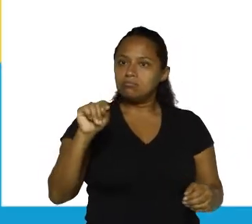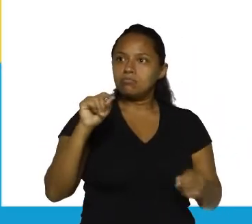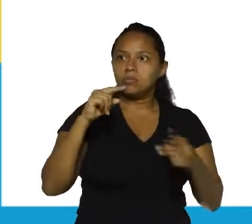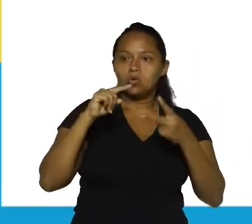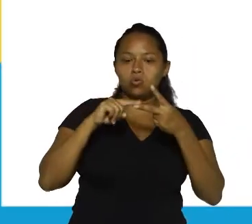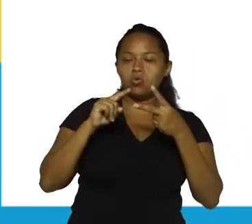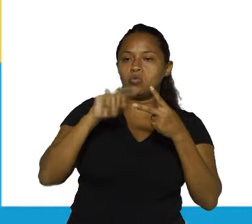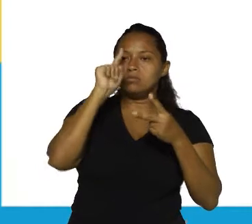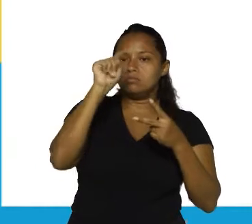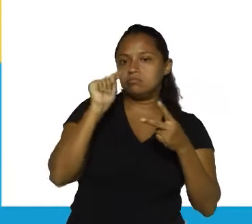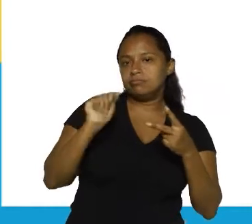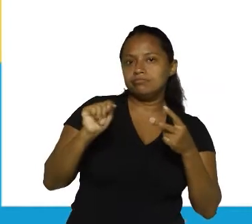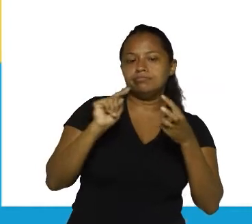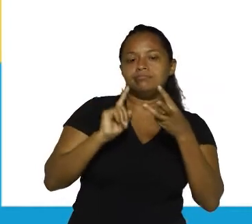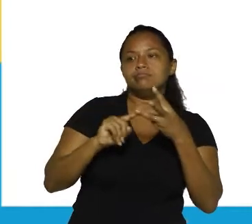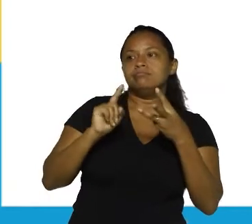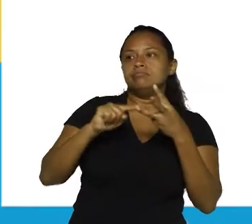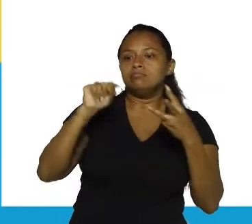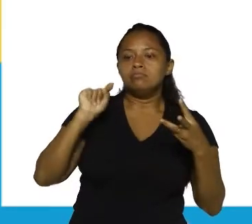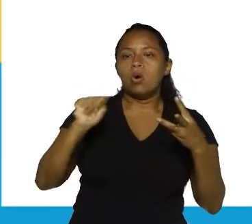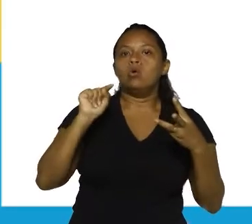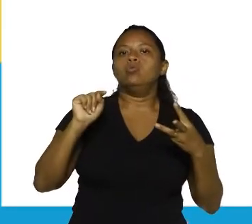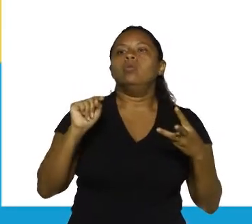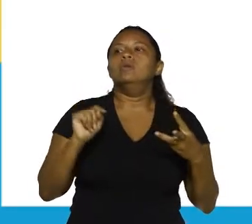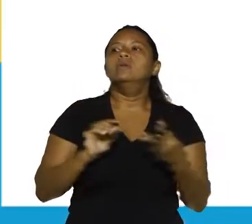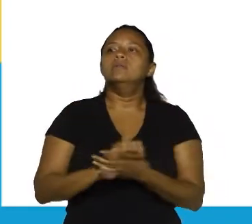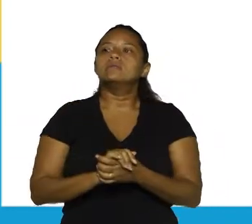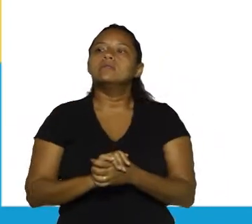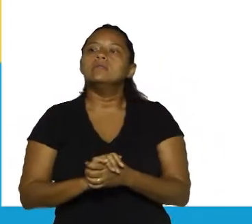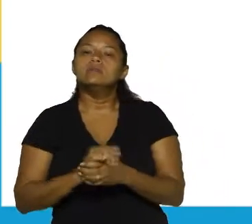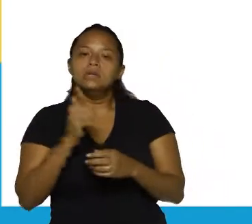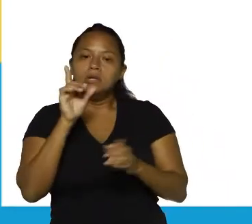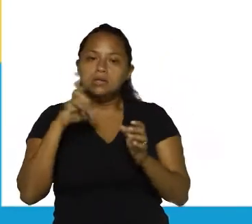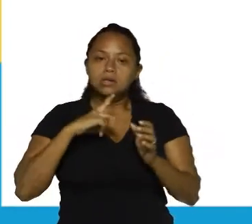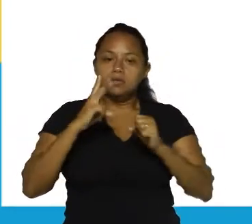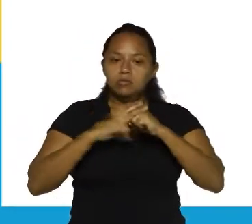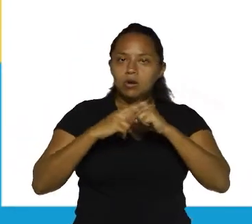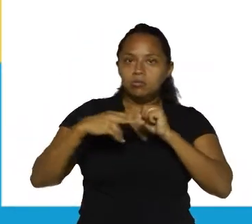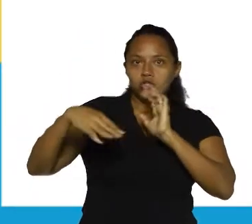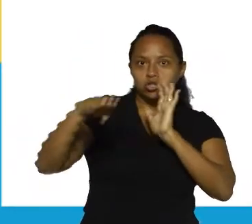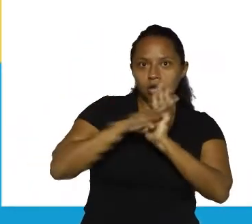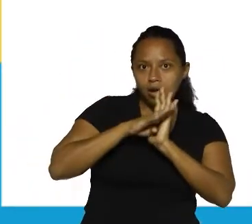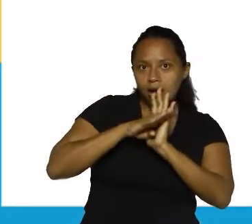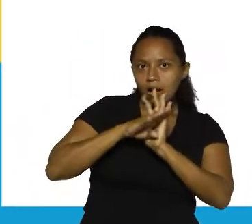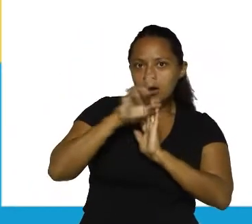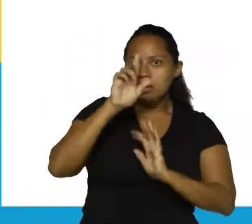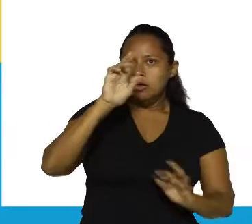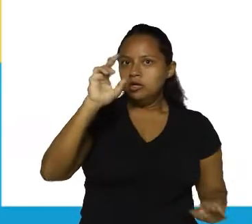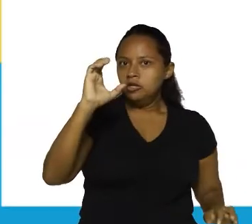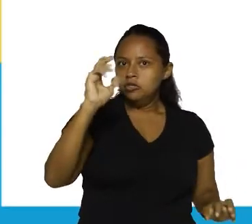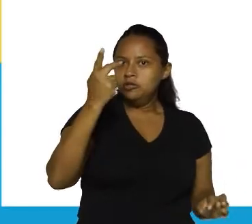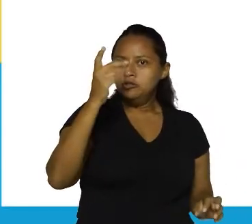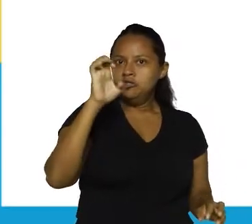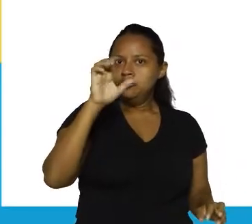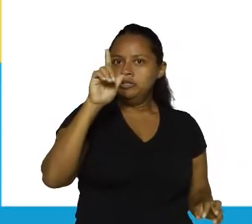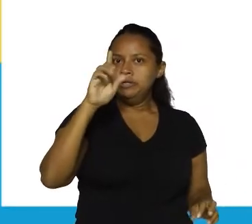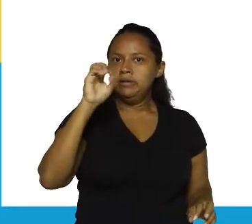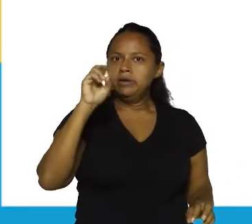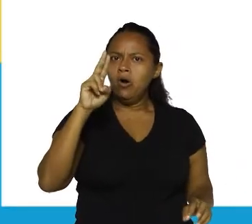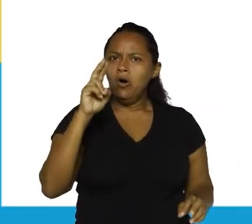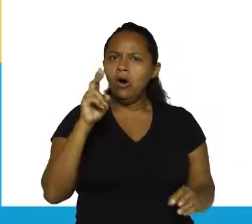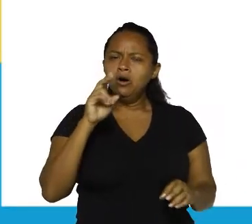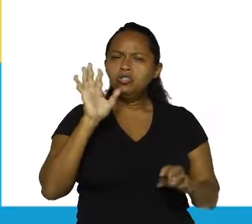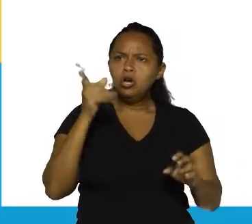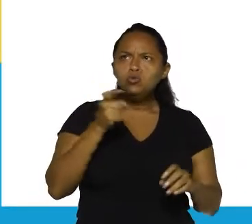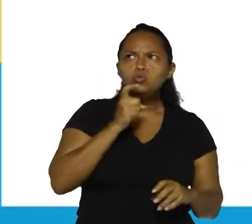o segundo com exclamação, o terceiro com ponto final. Temos aqui o verbo chegar, então, é uma frase verbal. O inverno chegou